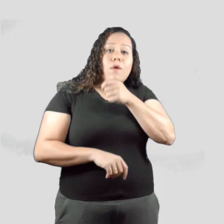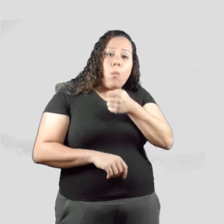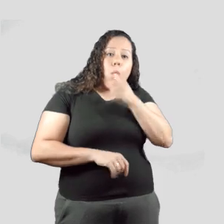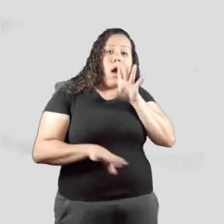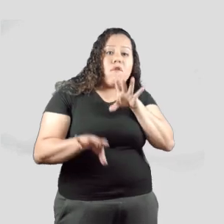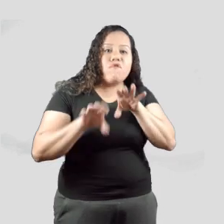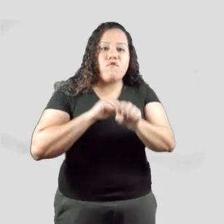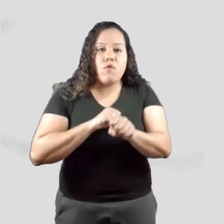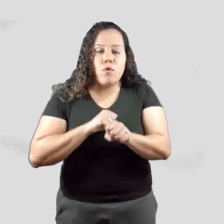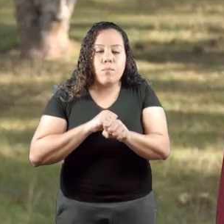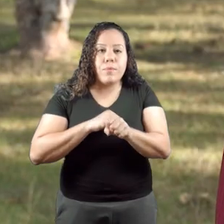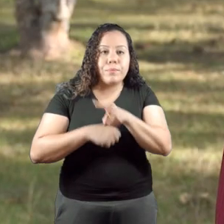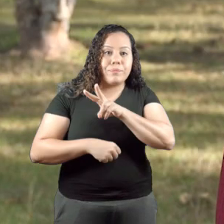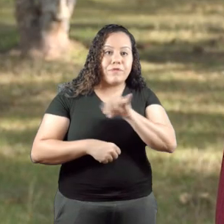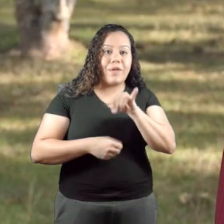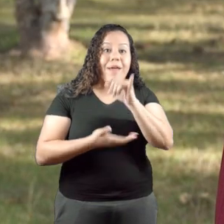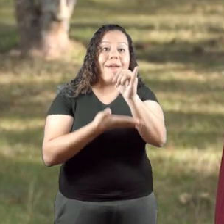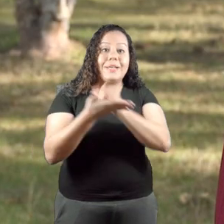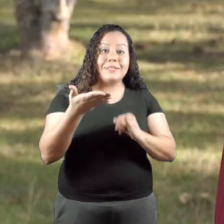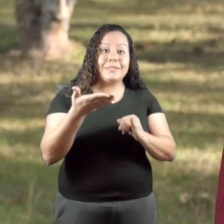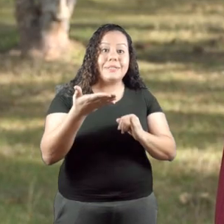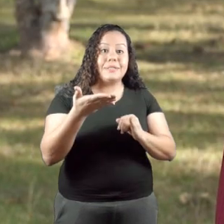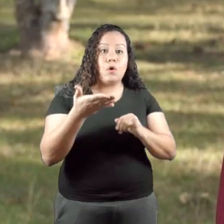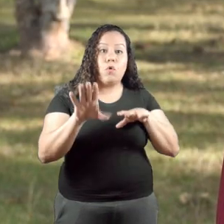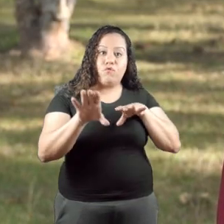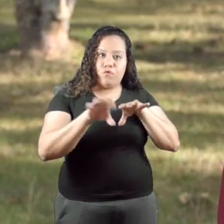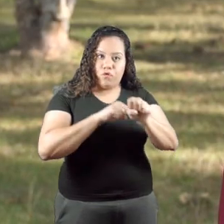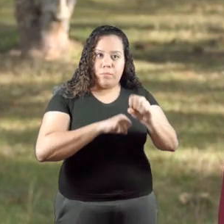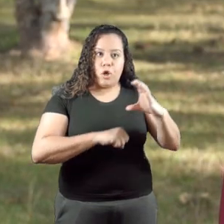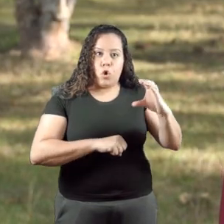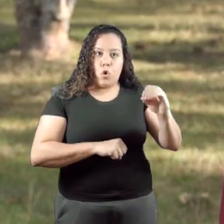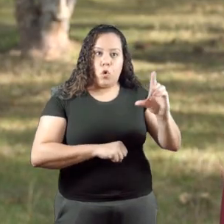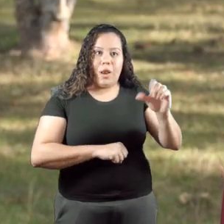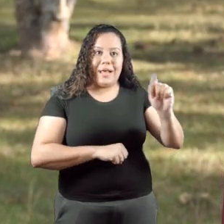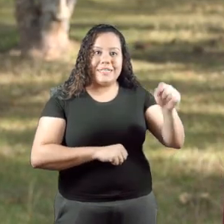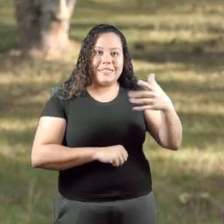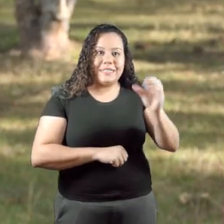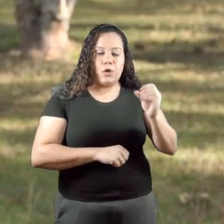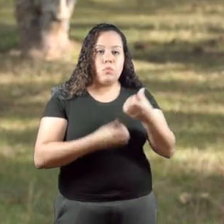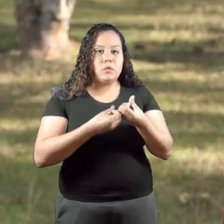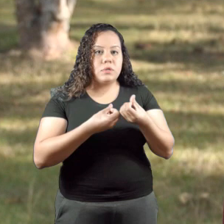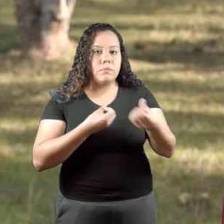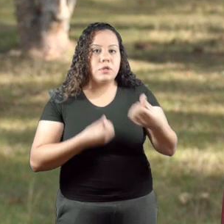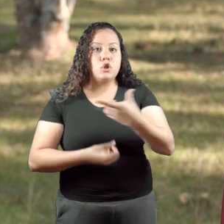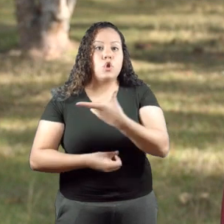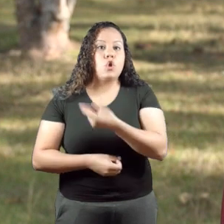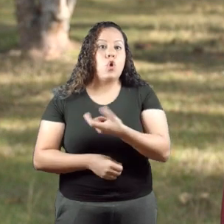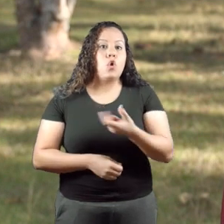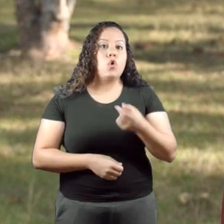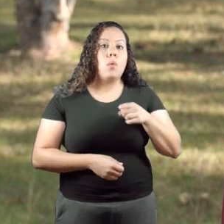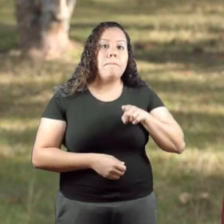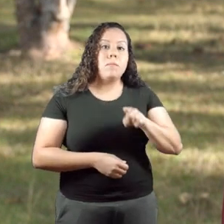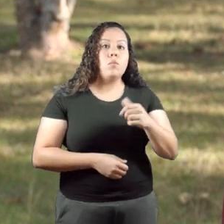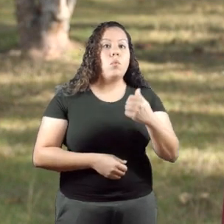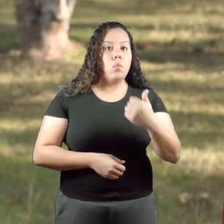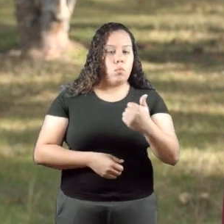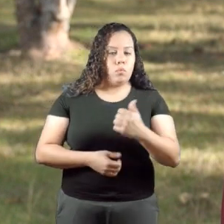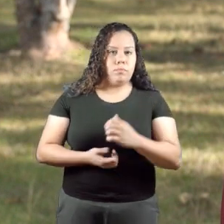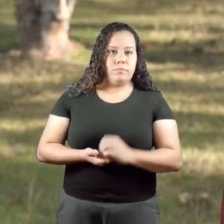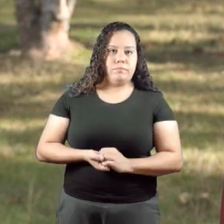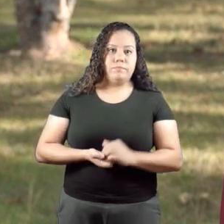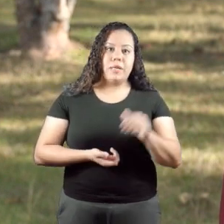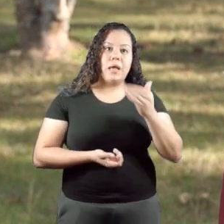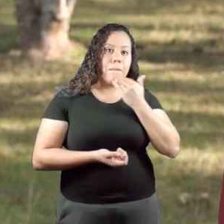dos estudantes formandos fazerem a inscrição para a colação de grau referente ao semestre 2020.1.